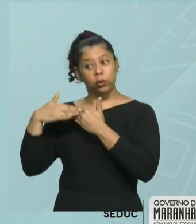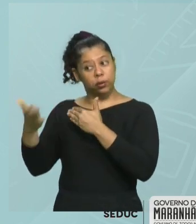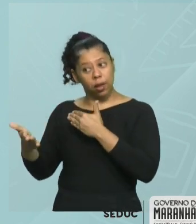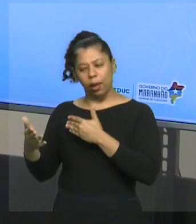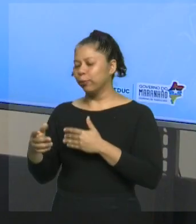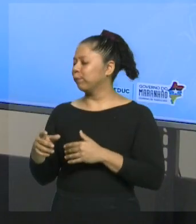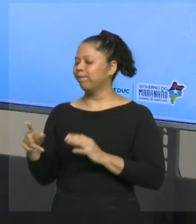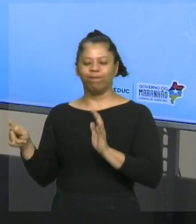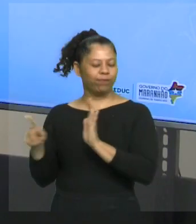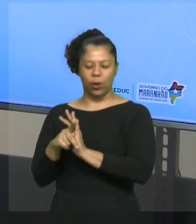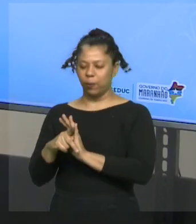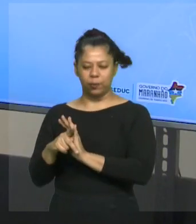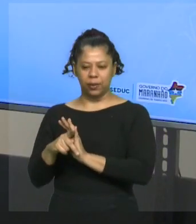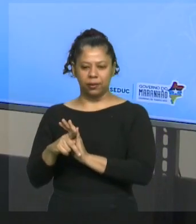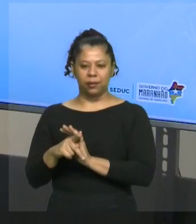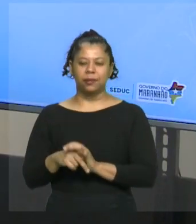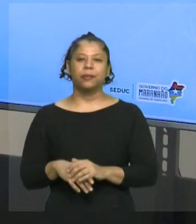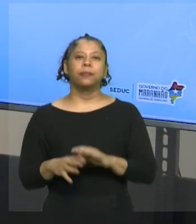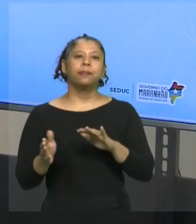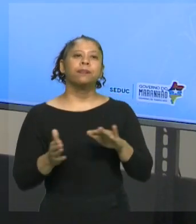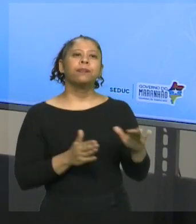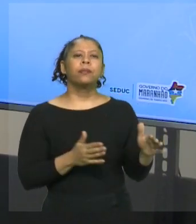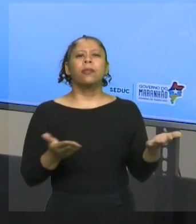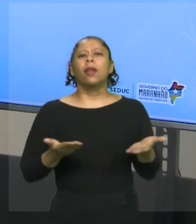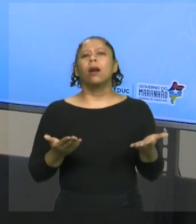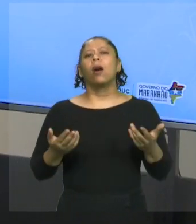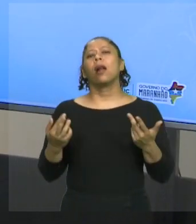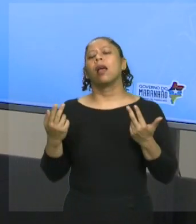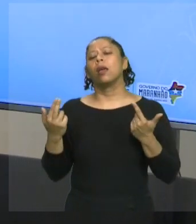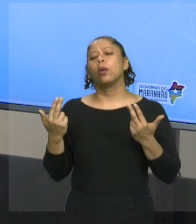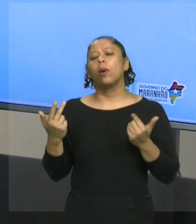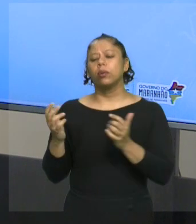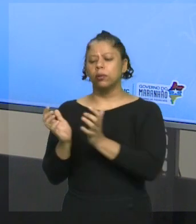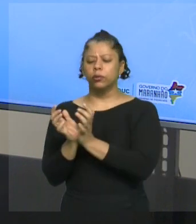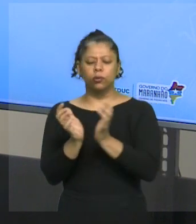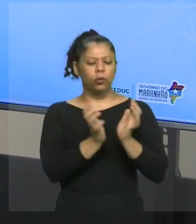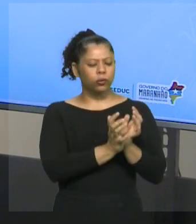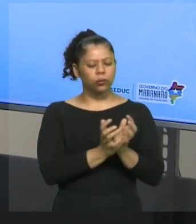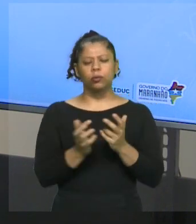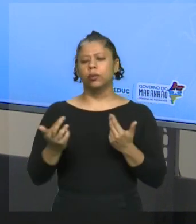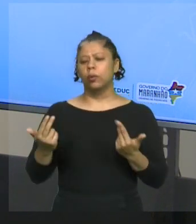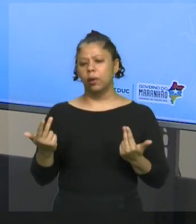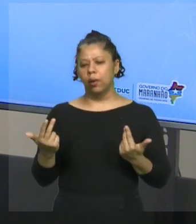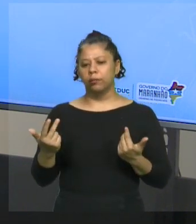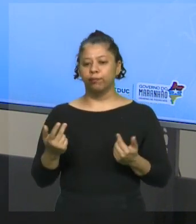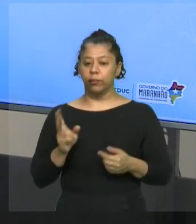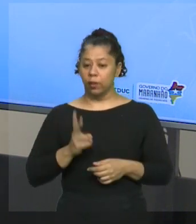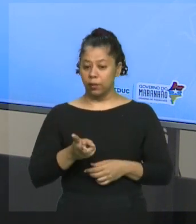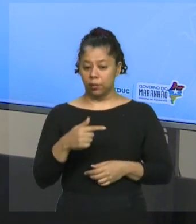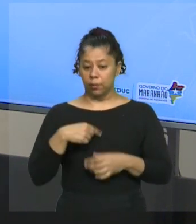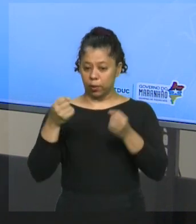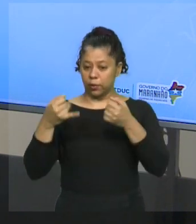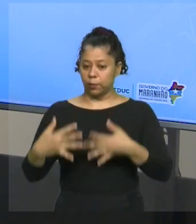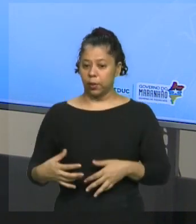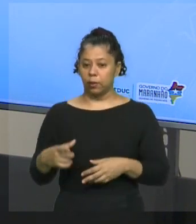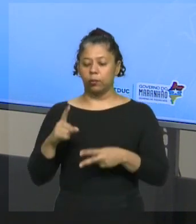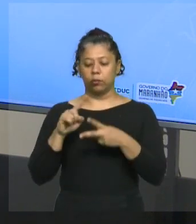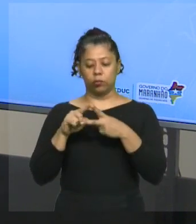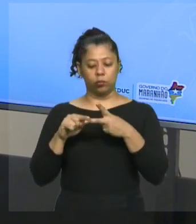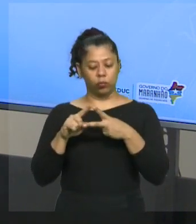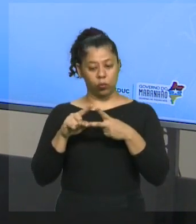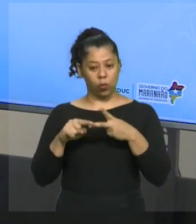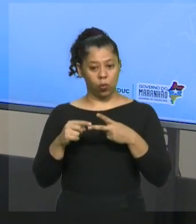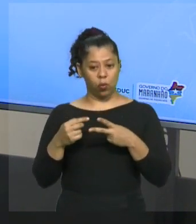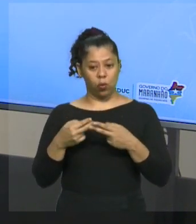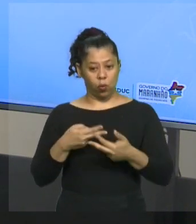Igualdade de conjuntos. Olha só, sempre que eu falo de igualdade, eu gosto de lembrar o seguinte, duas coisas só são iguais